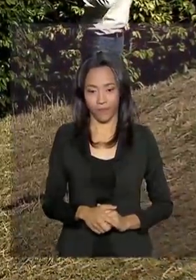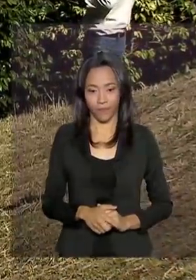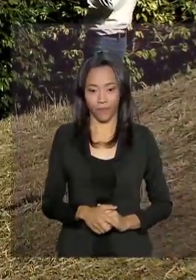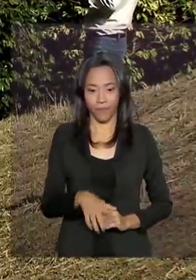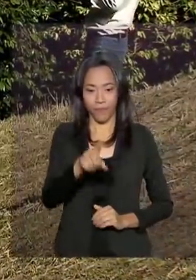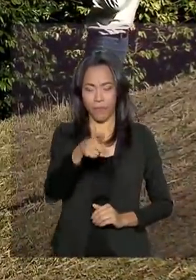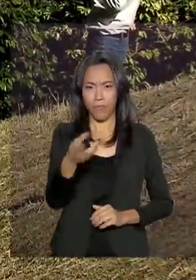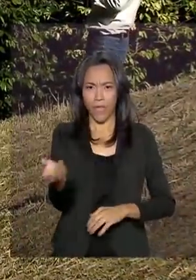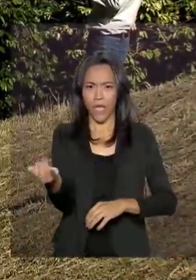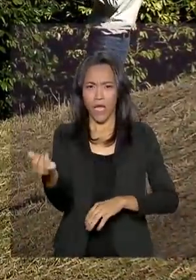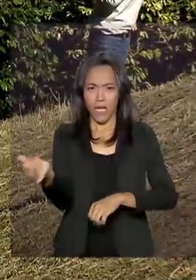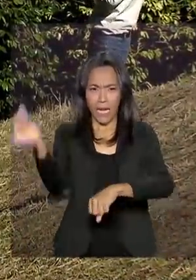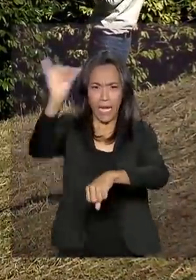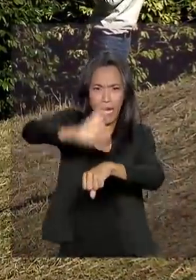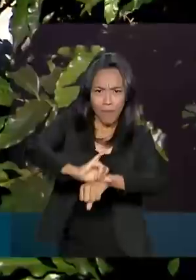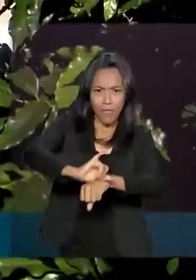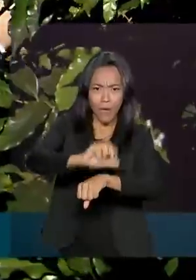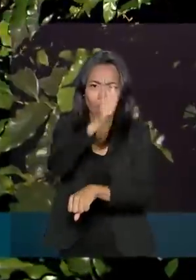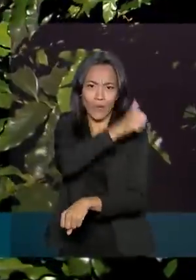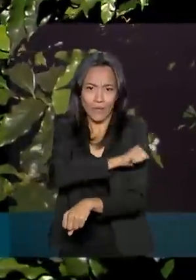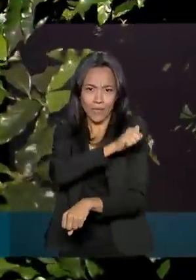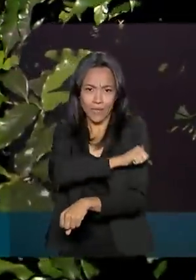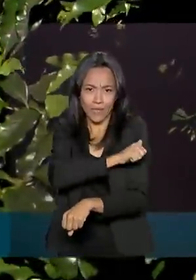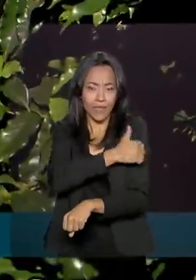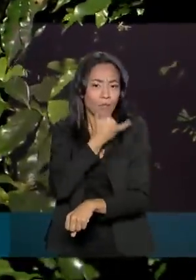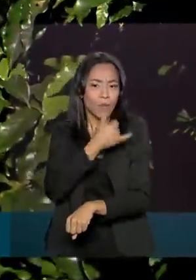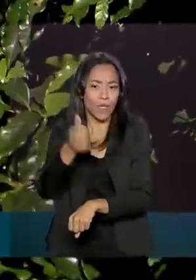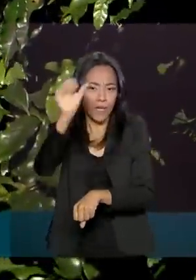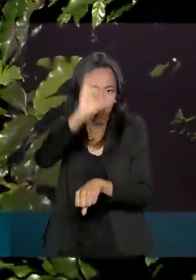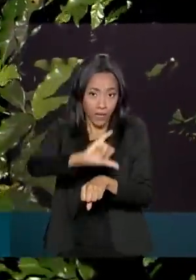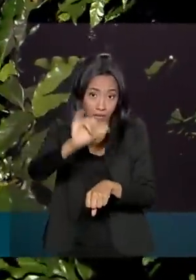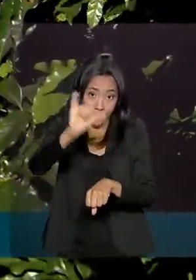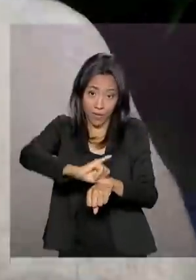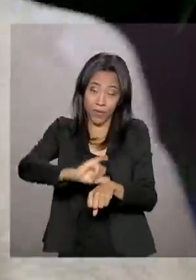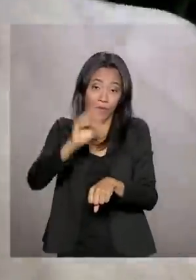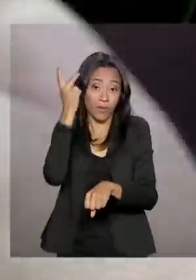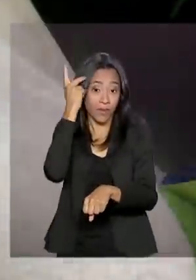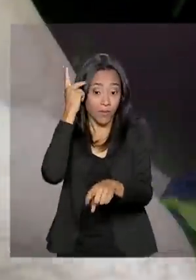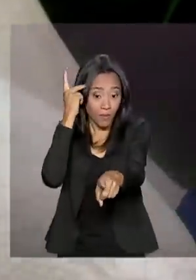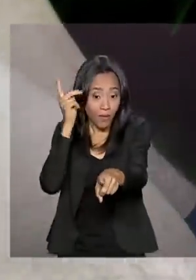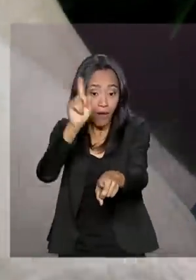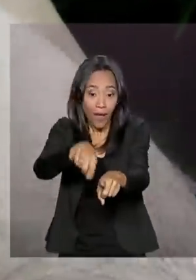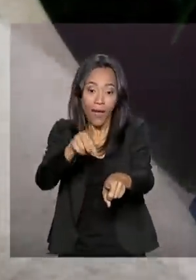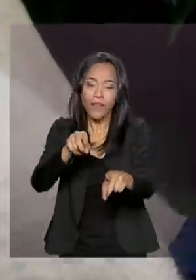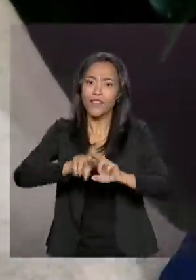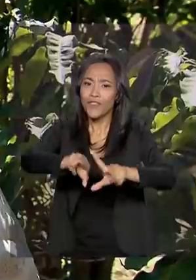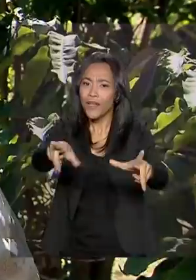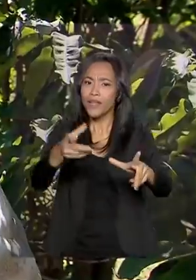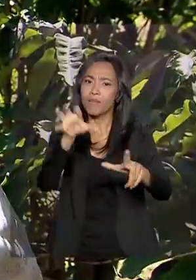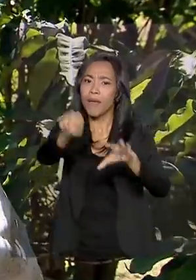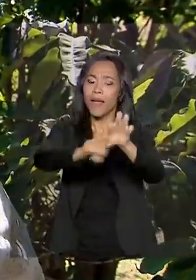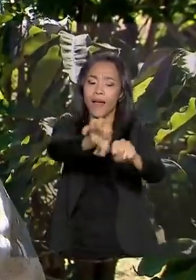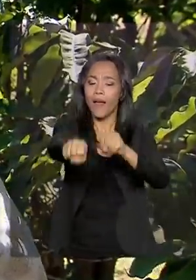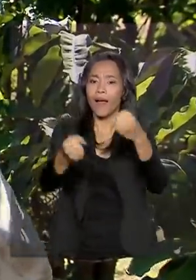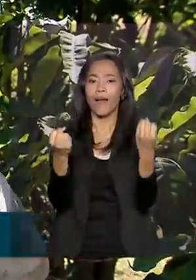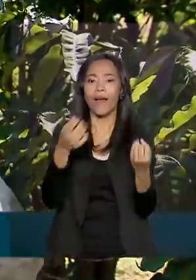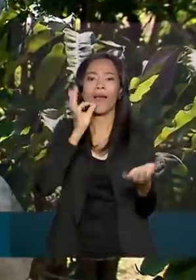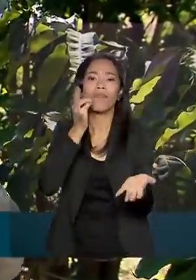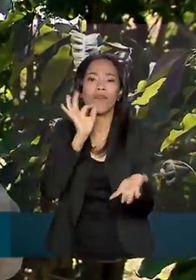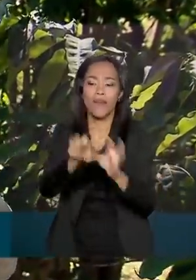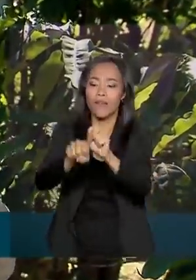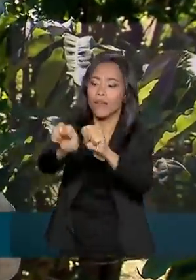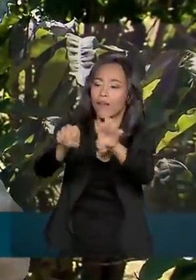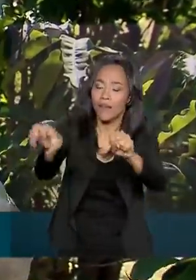Bem no meio da capital paulista, o fim de semana teve um programa diferente. Colher café com as mãos. A gente achou bem interessante